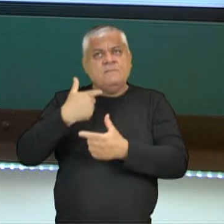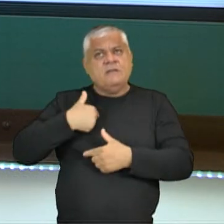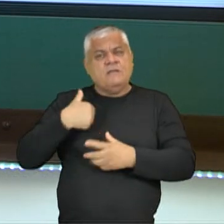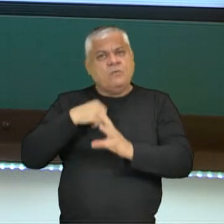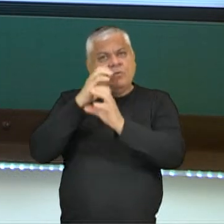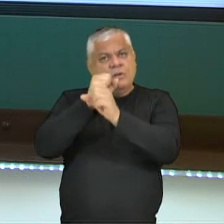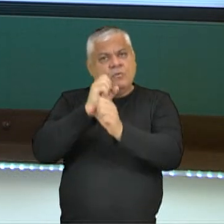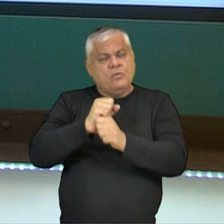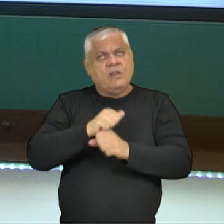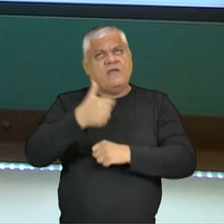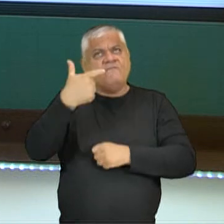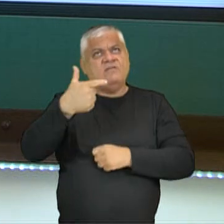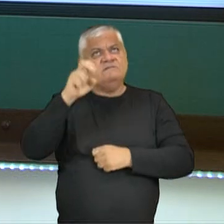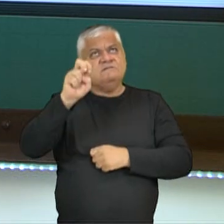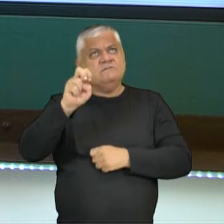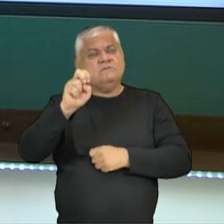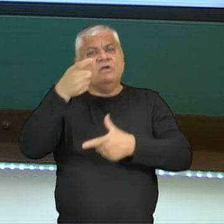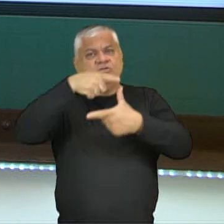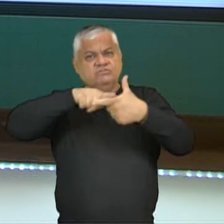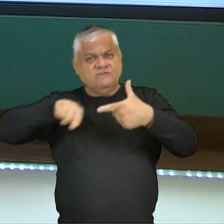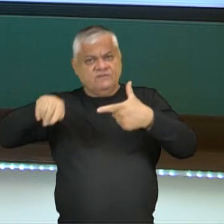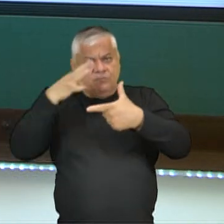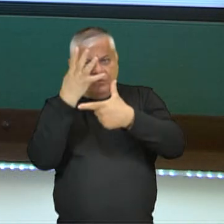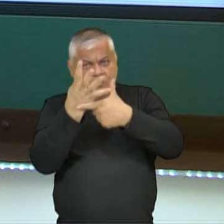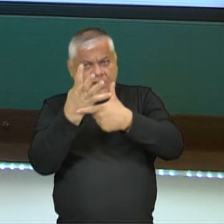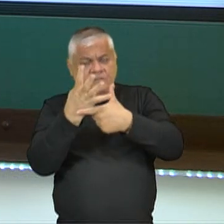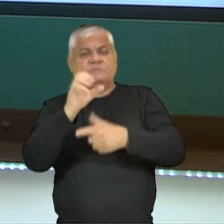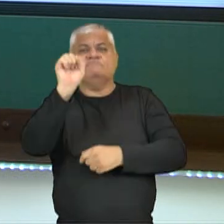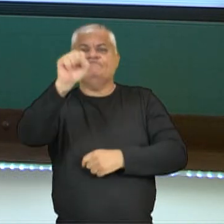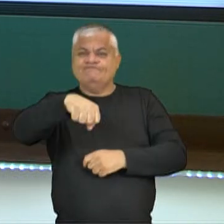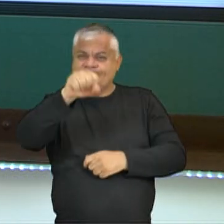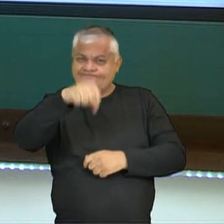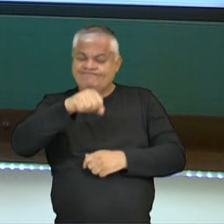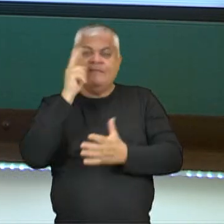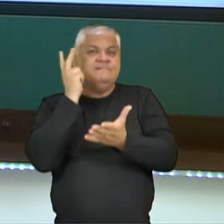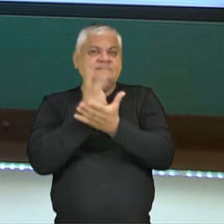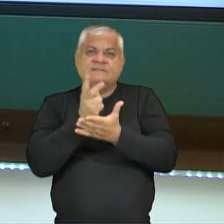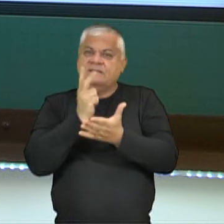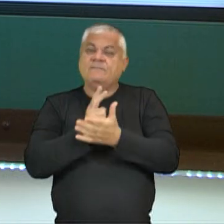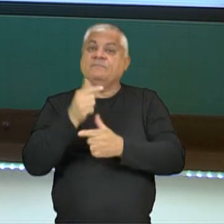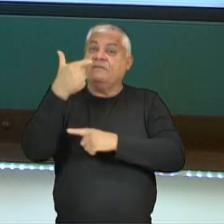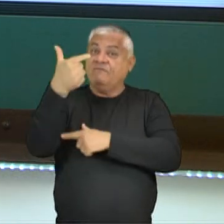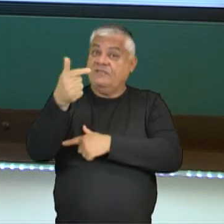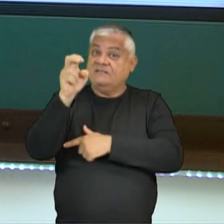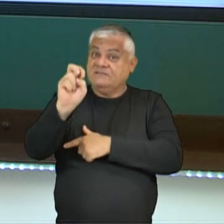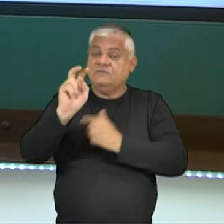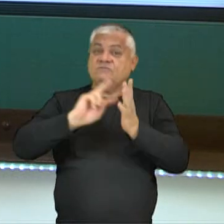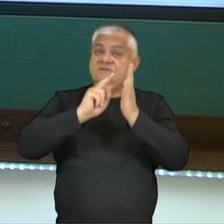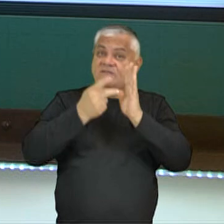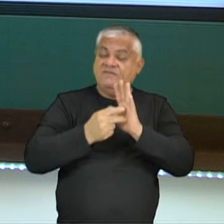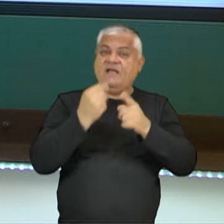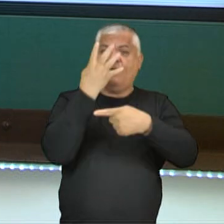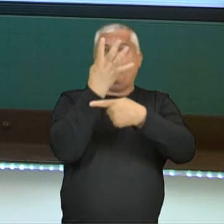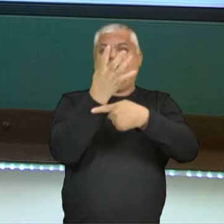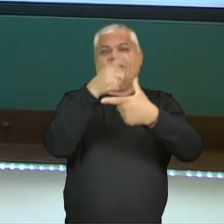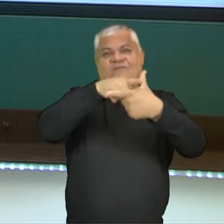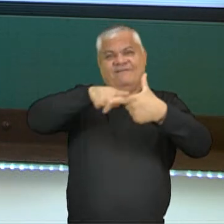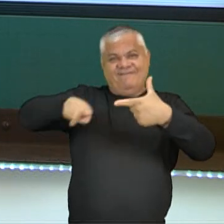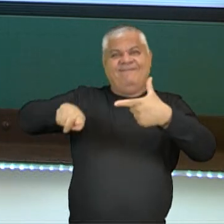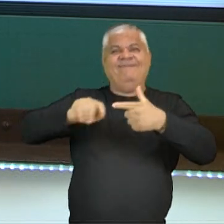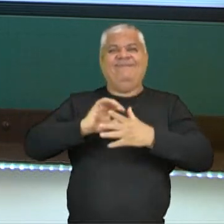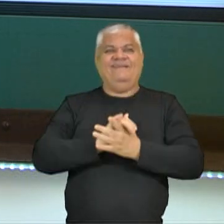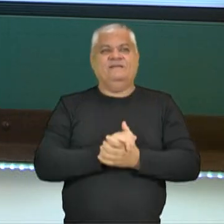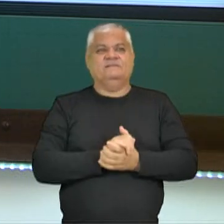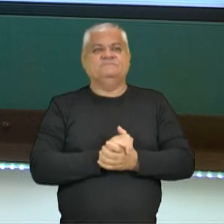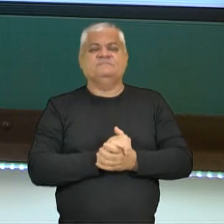25%, eu posso simplesmente dividir por 4? Isso mesmo, é só dividir por 4, perfeito, tá? Então,